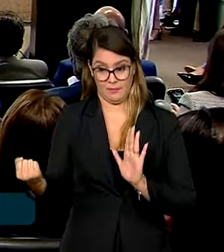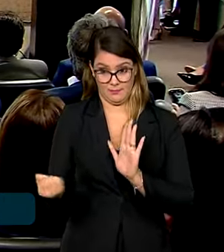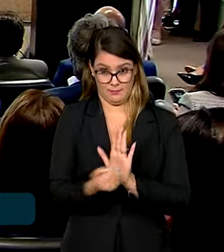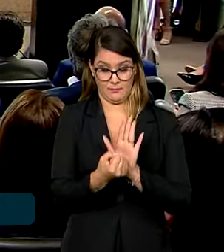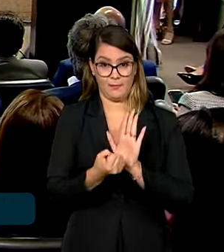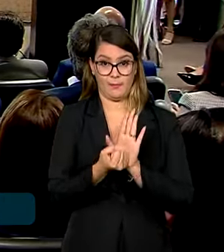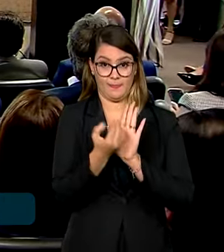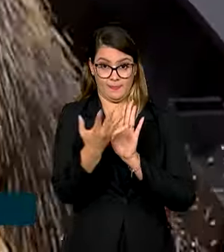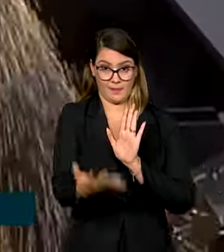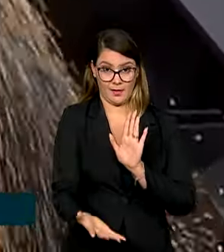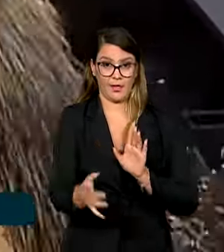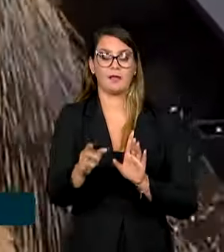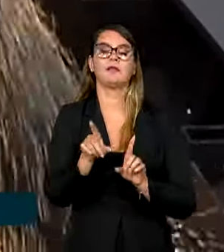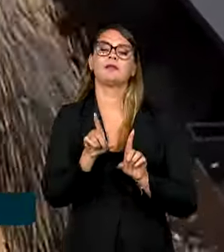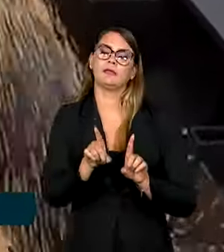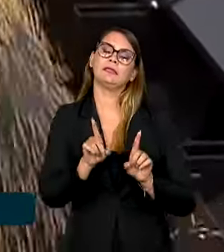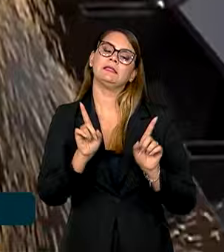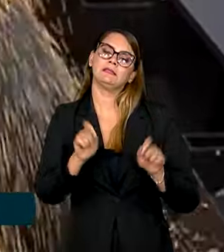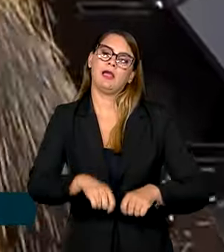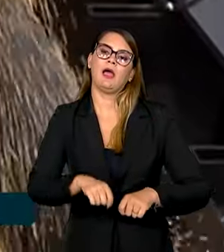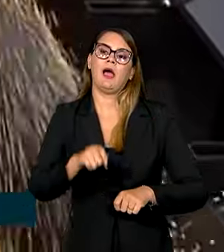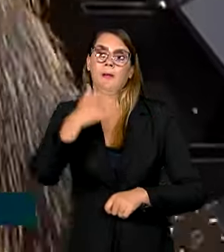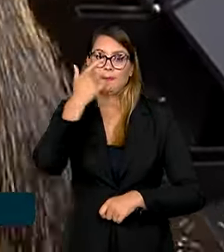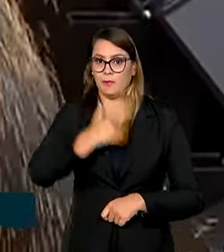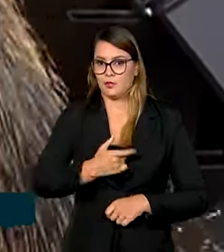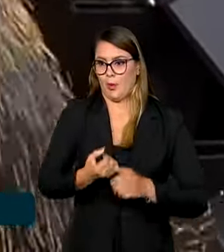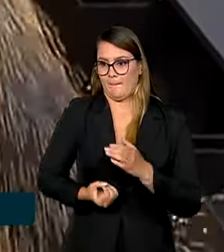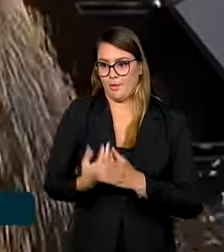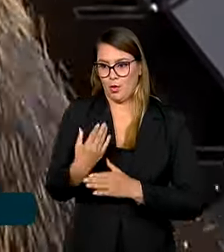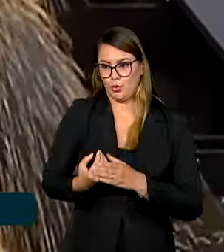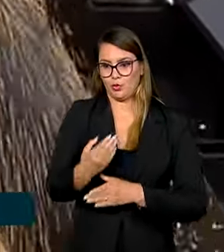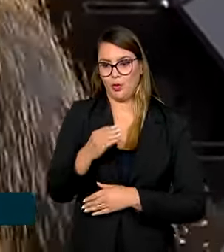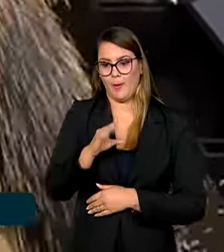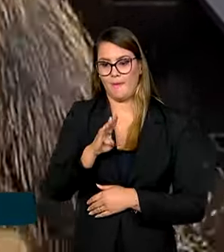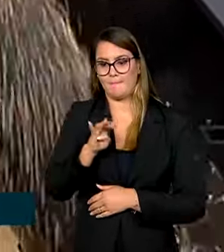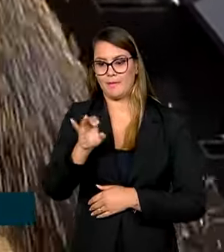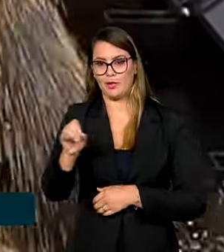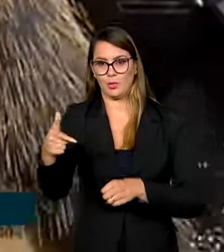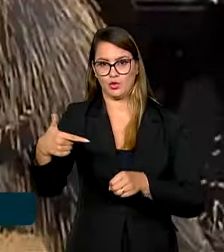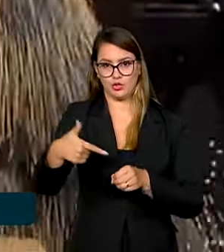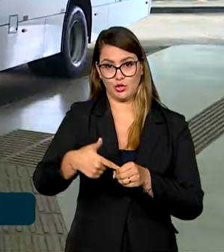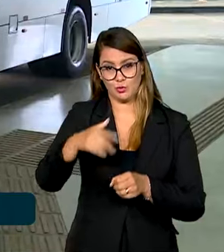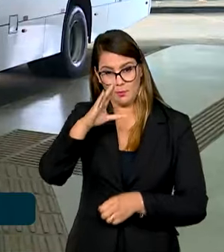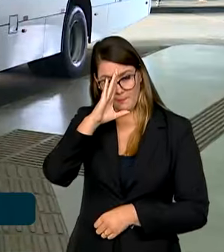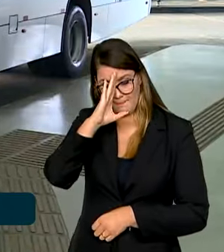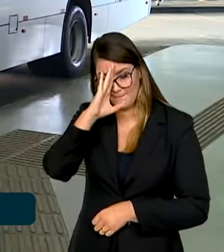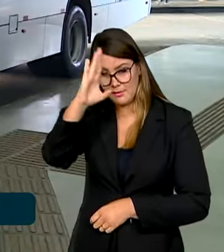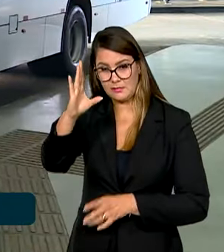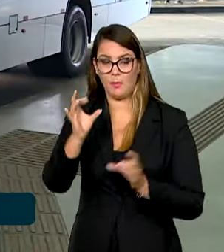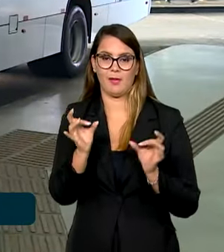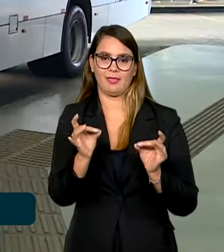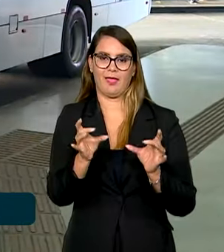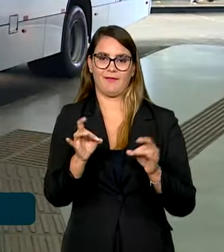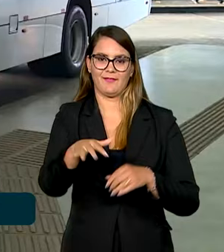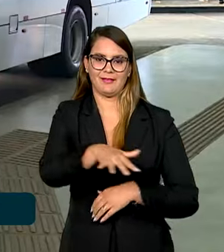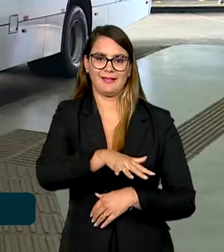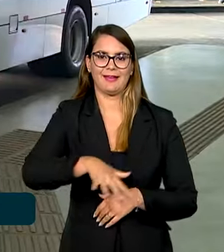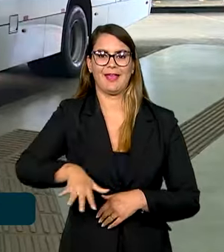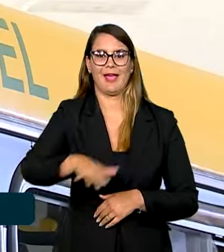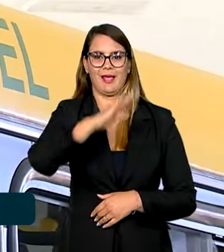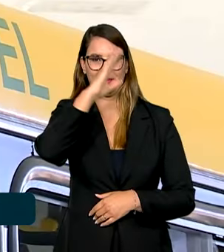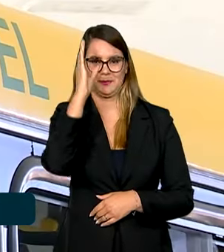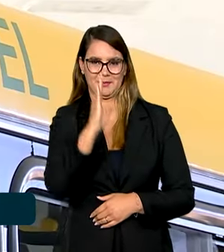biocombustível social permite ao produtor de biodiesel prioridade na venda do produto no mercado